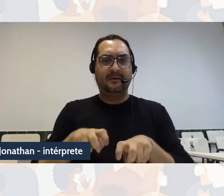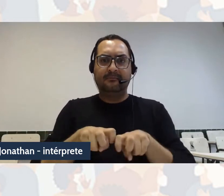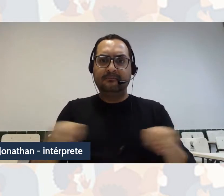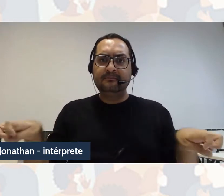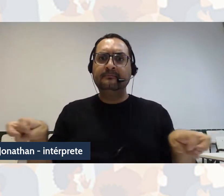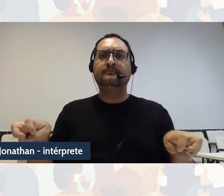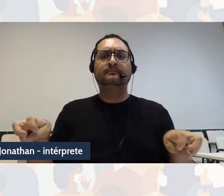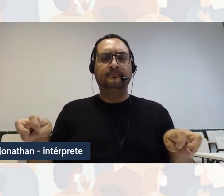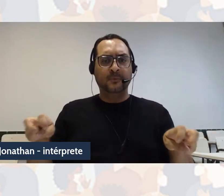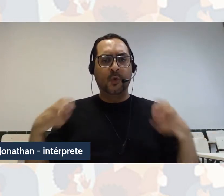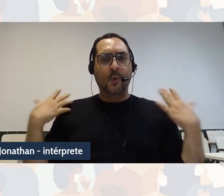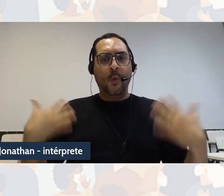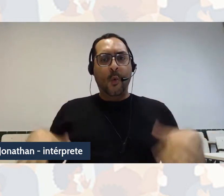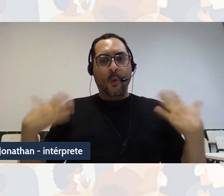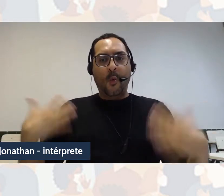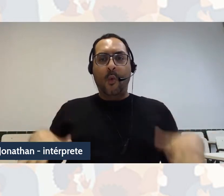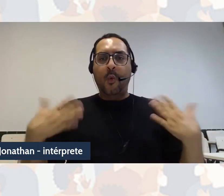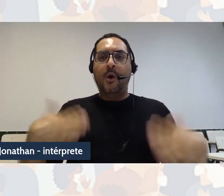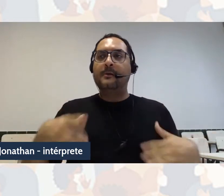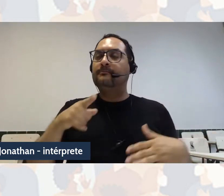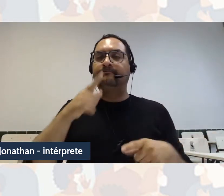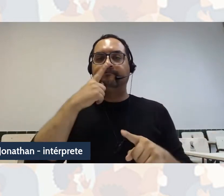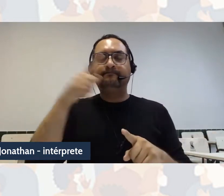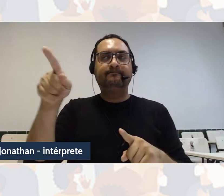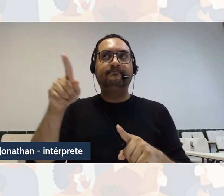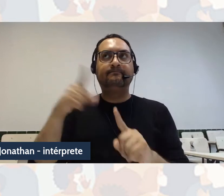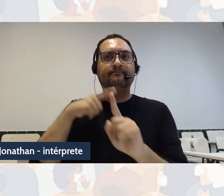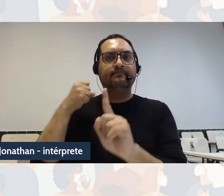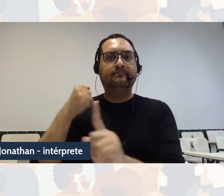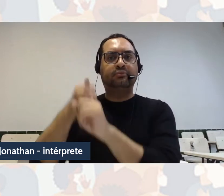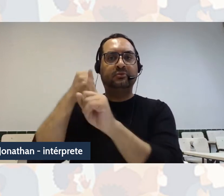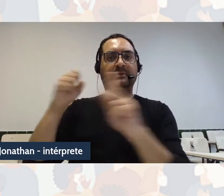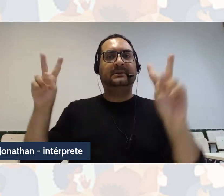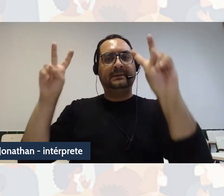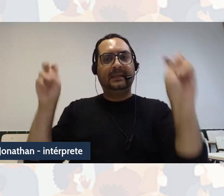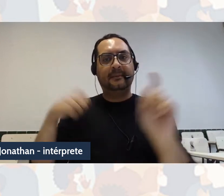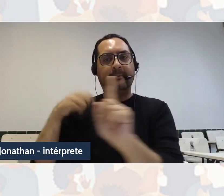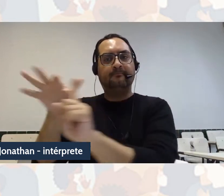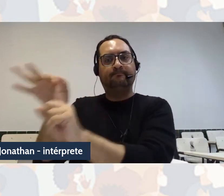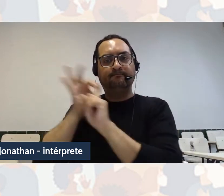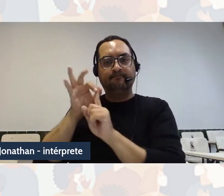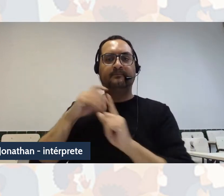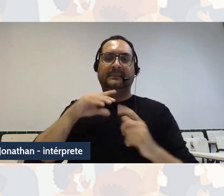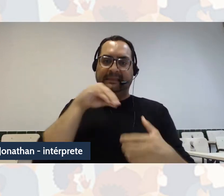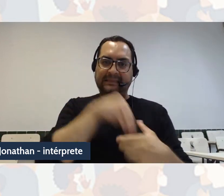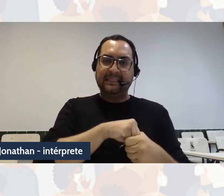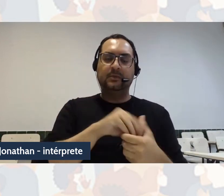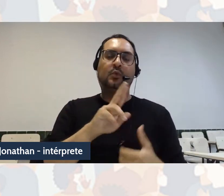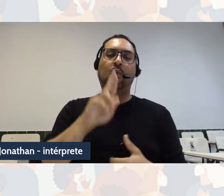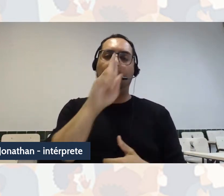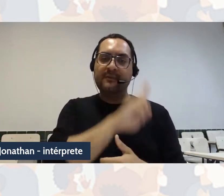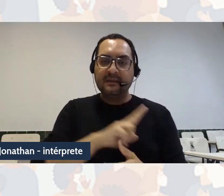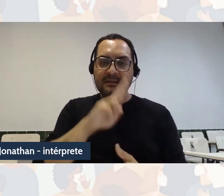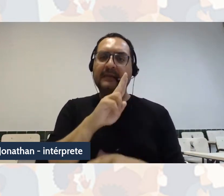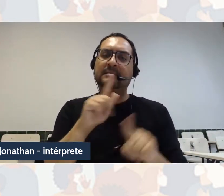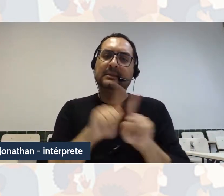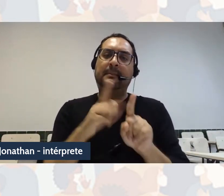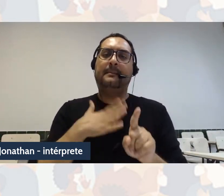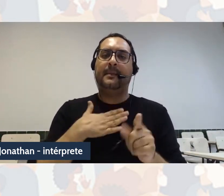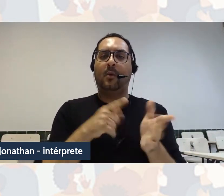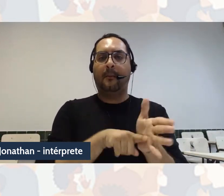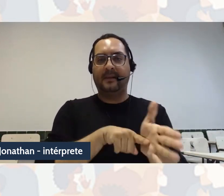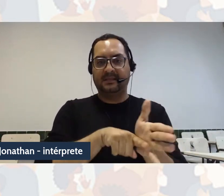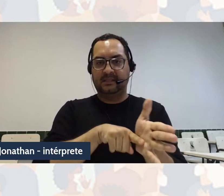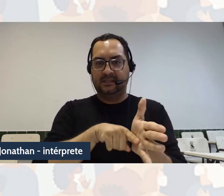questões com as quais ultimamente tenho lidado, na universidade e também com as minhas pesquisas, né?